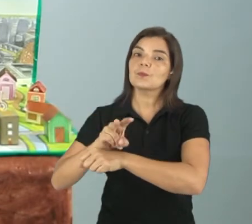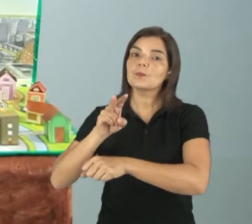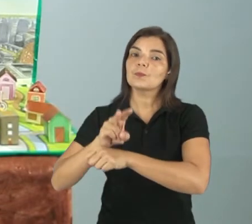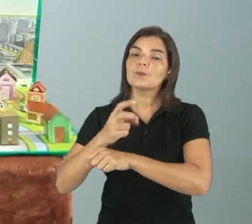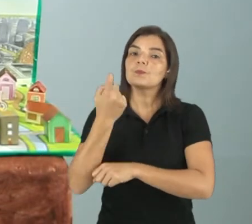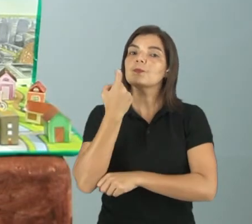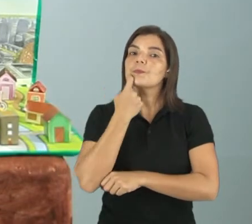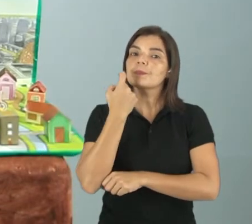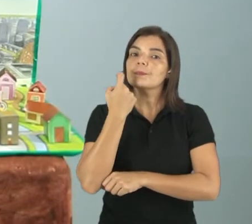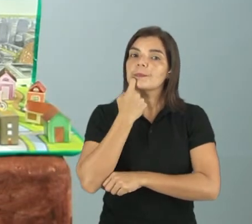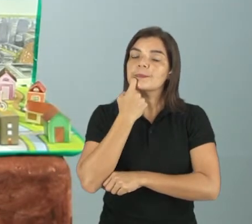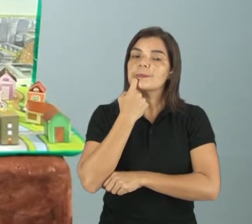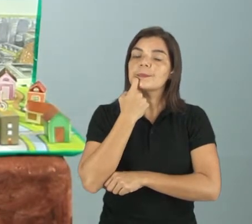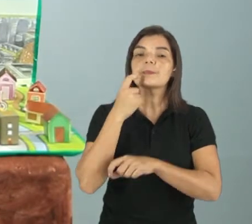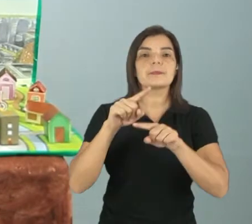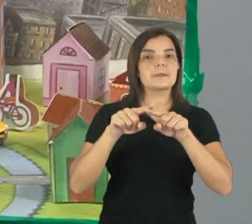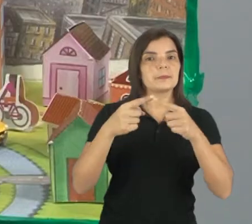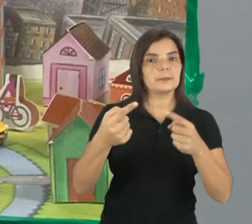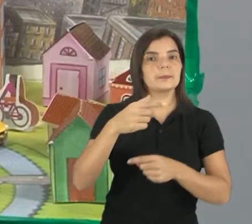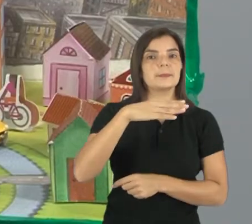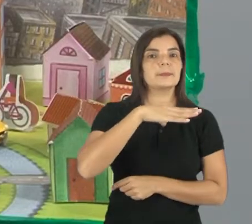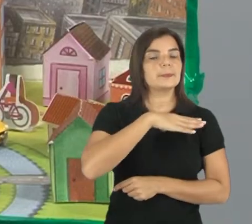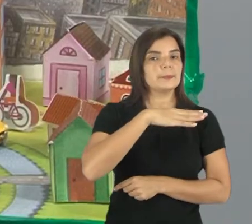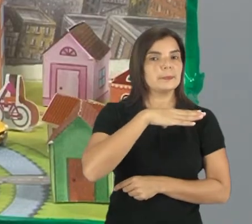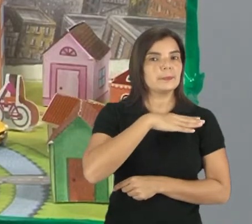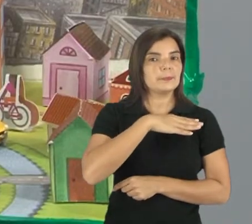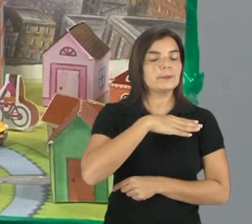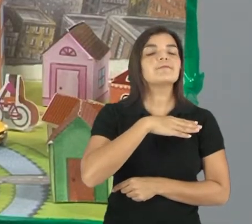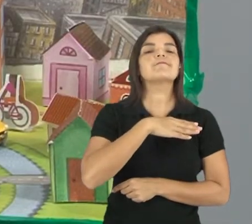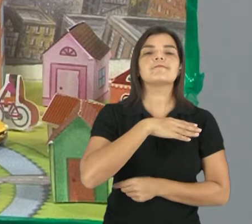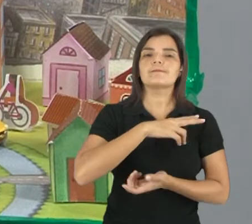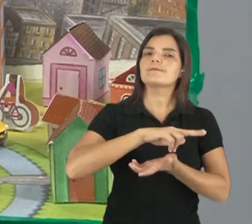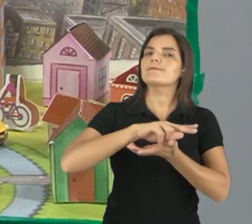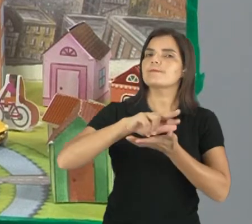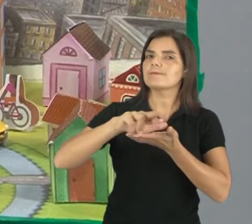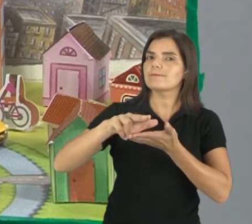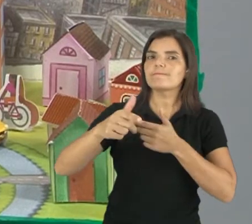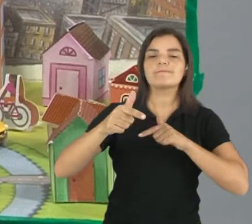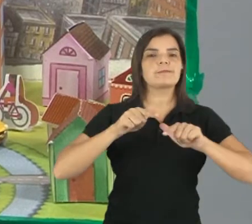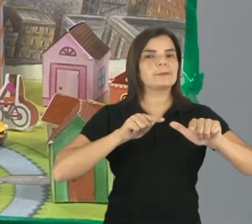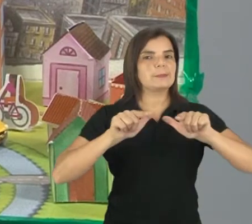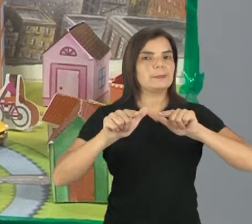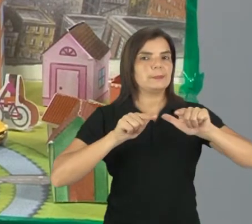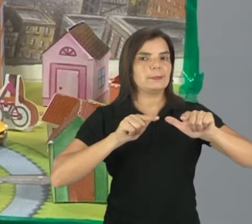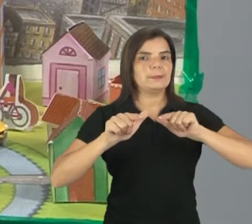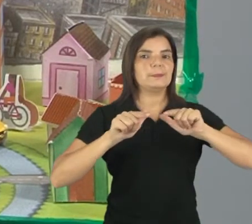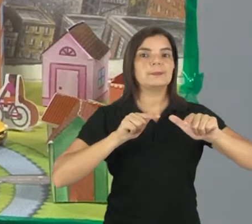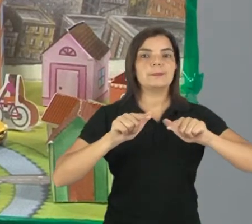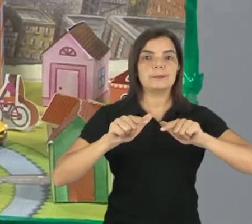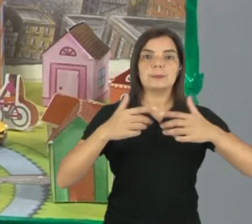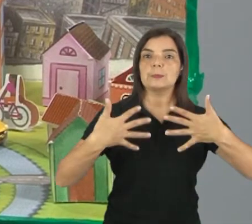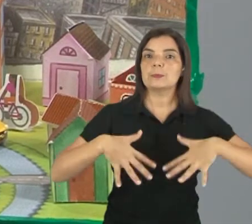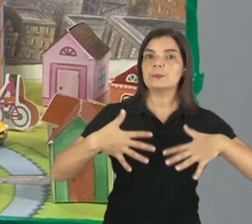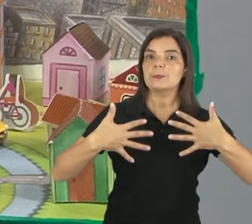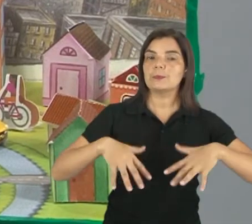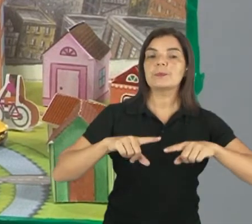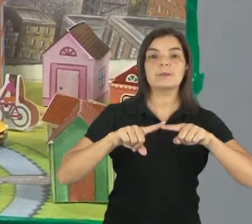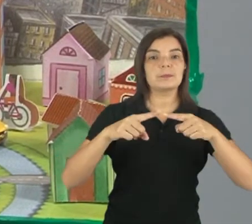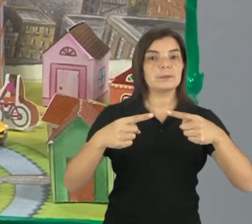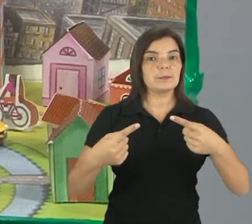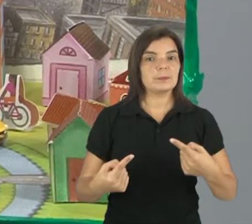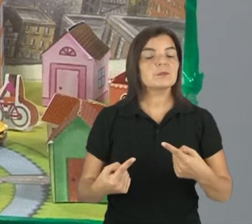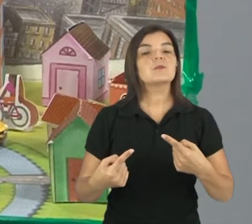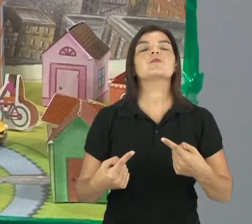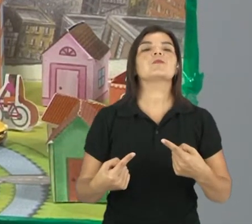peixes, né. Mas, aqui na cidade, nós temos muitos serviços, muitos trabalhos. Mas,